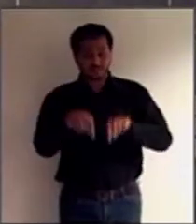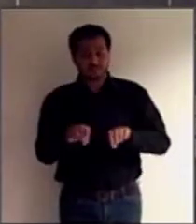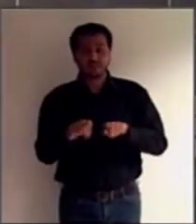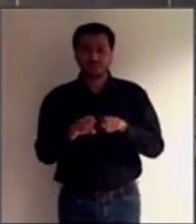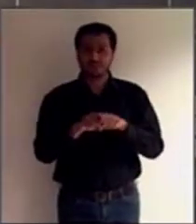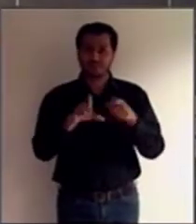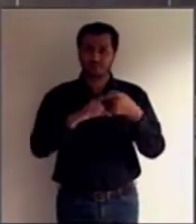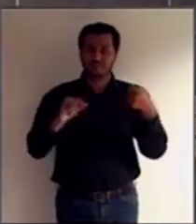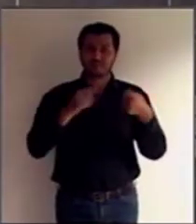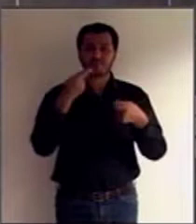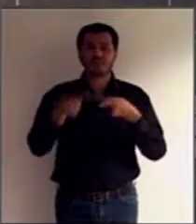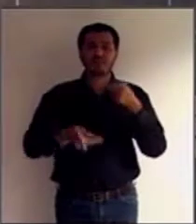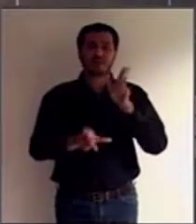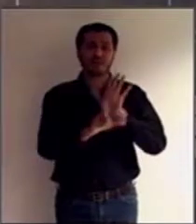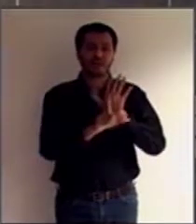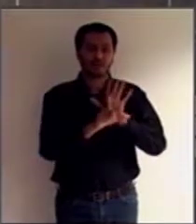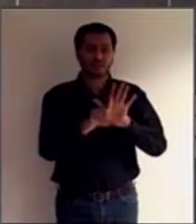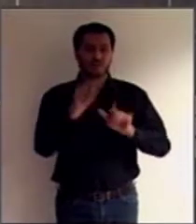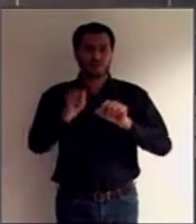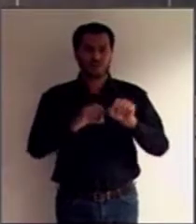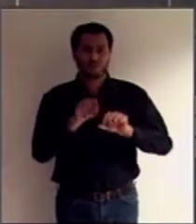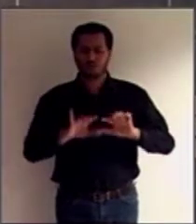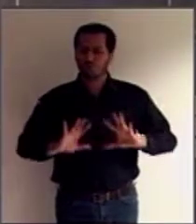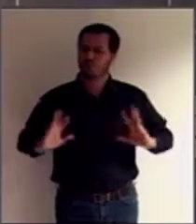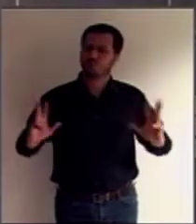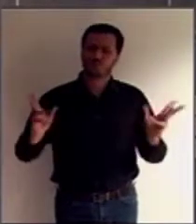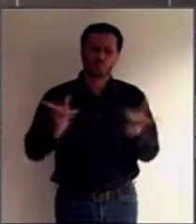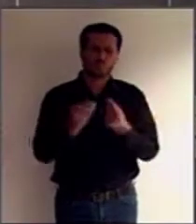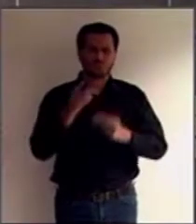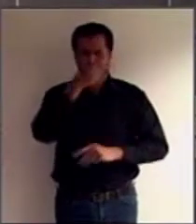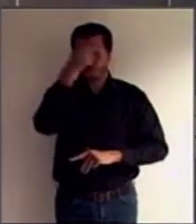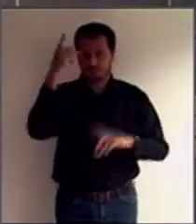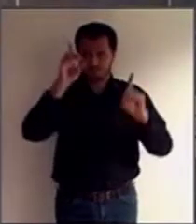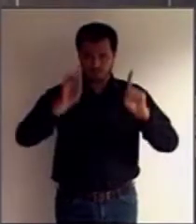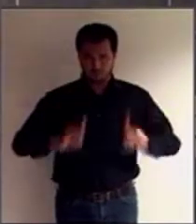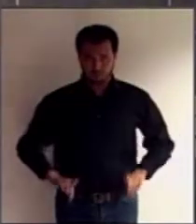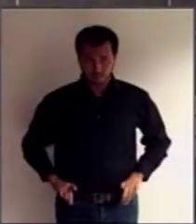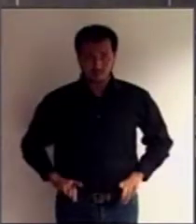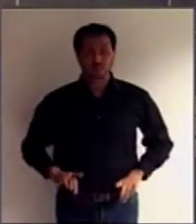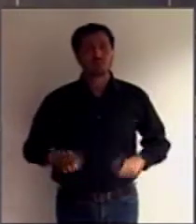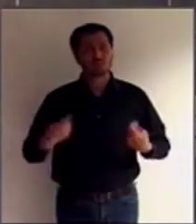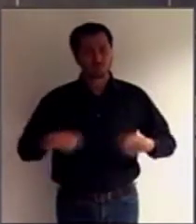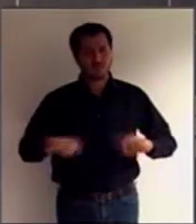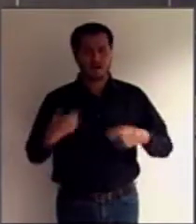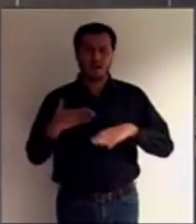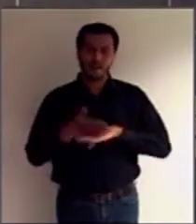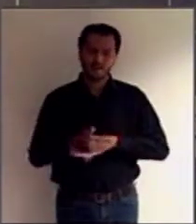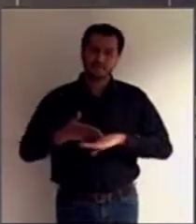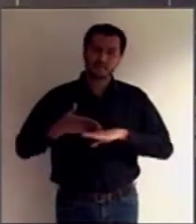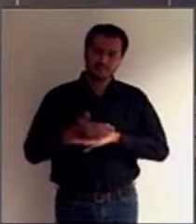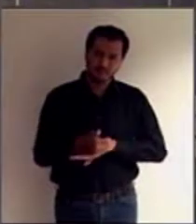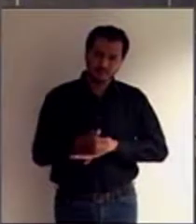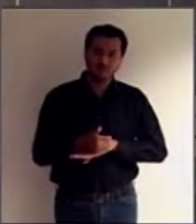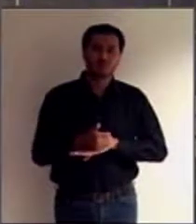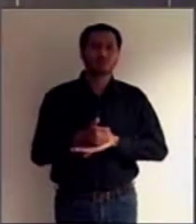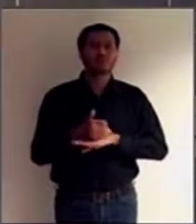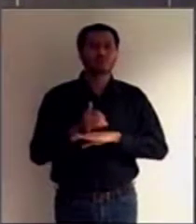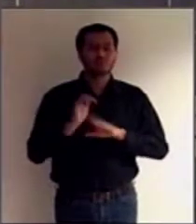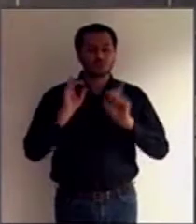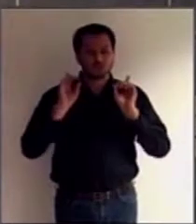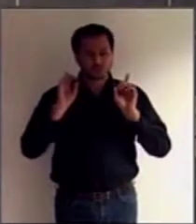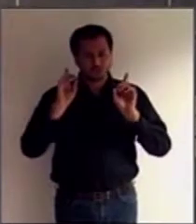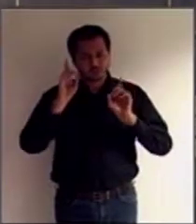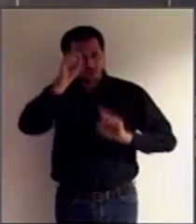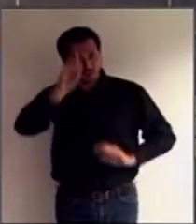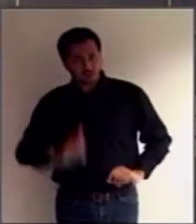legal, todas as pessoas com deficiência têm acesso aos seus direitos patrimoniais